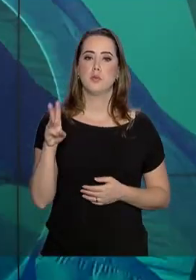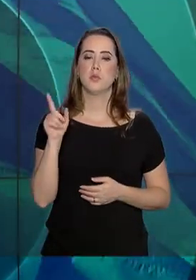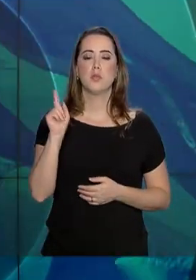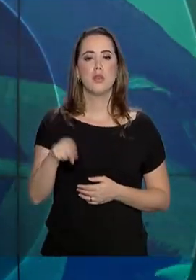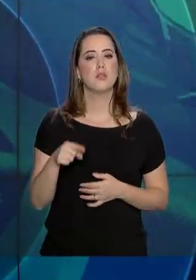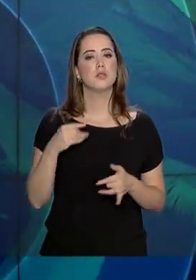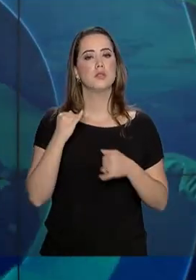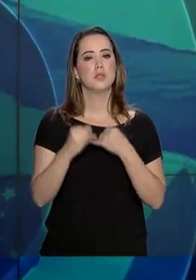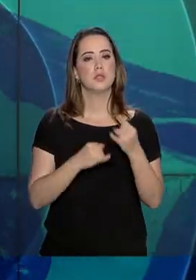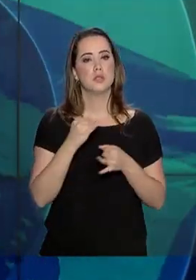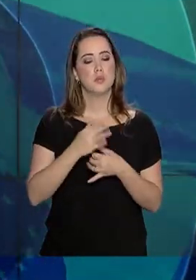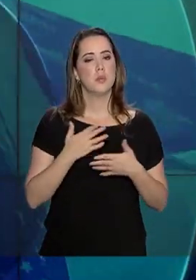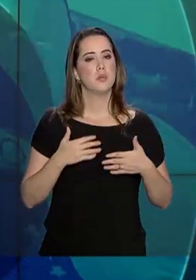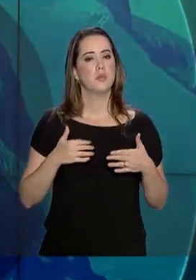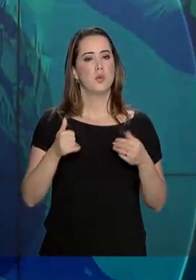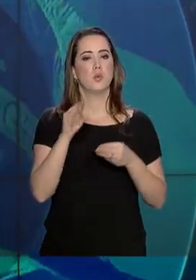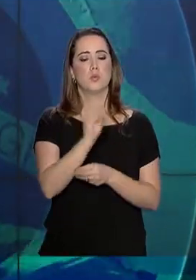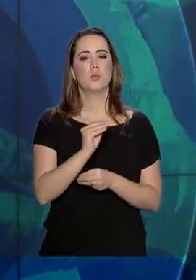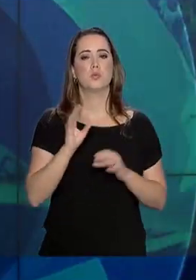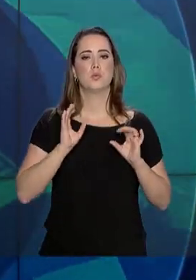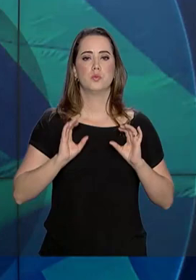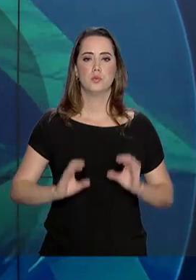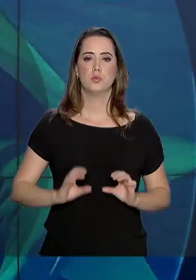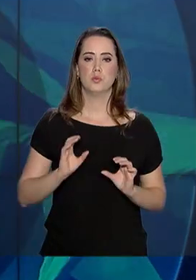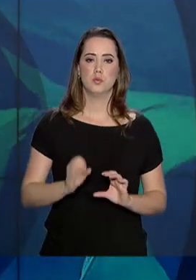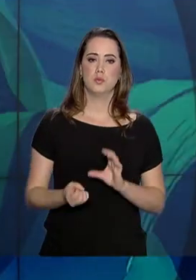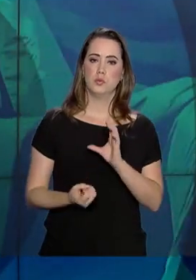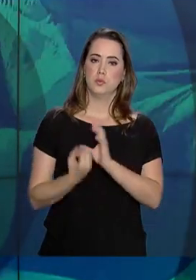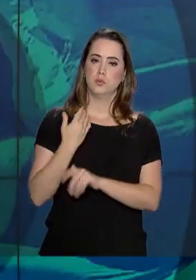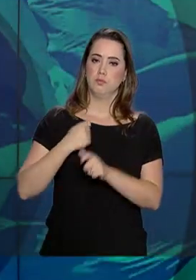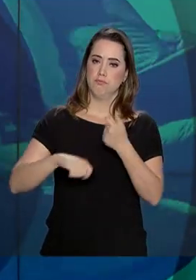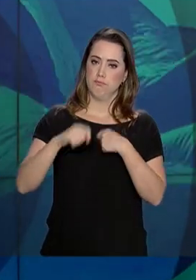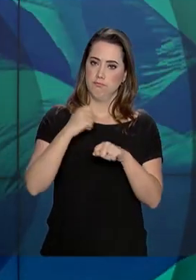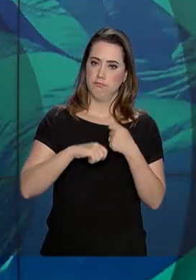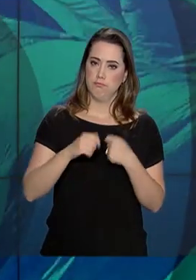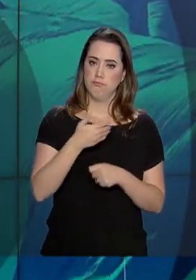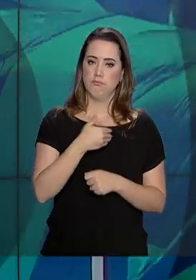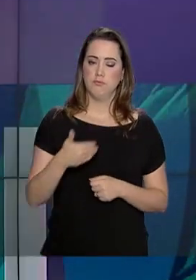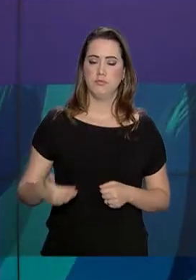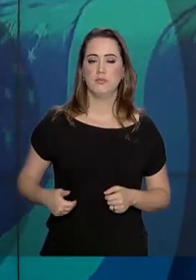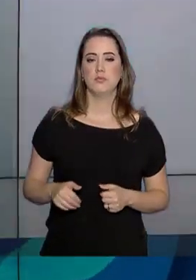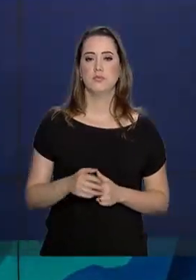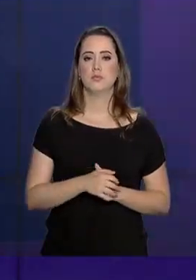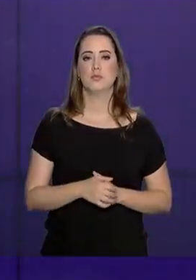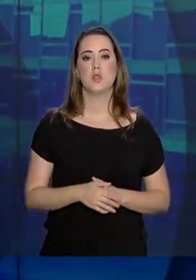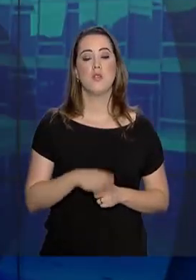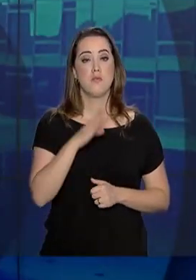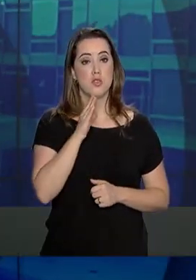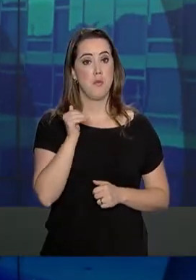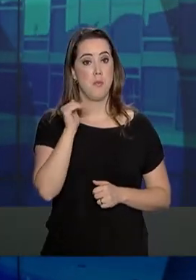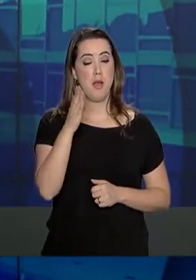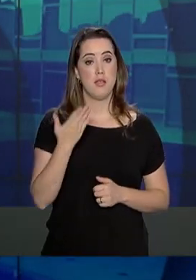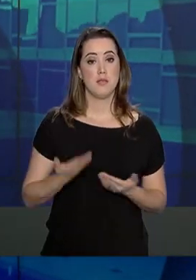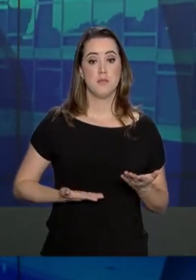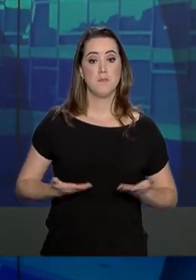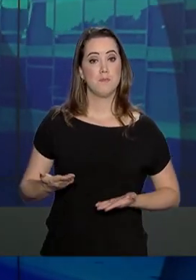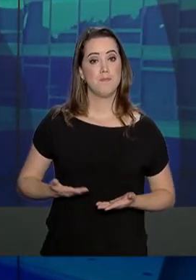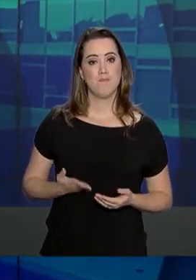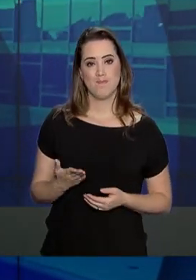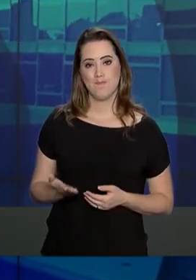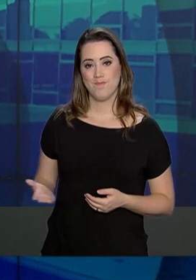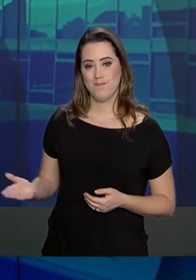O atendimento eletrônico deve melhorar o atendimento ao cidadão e gerar economia aos cofres. Conheça o portal